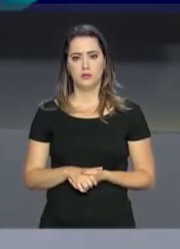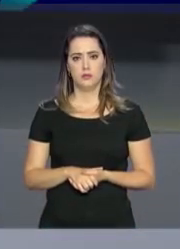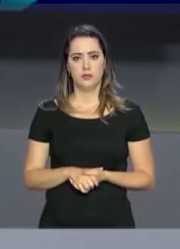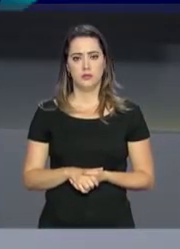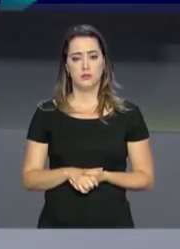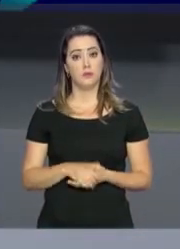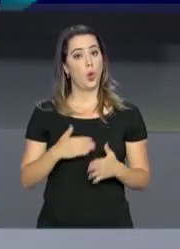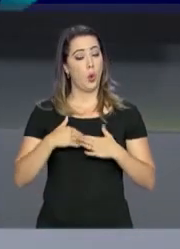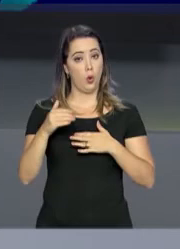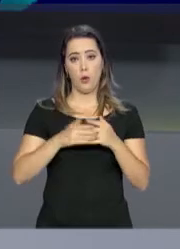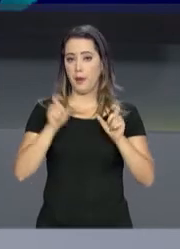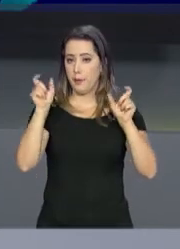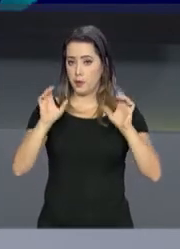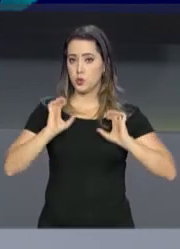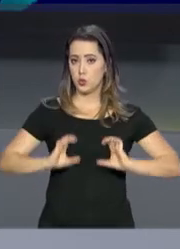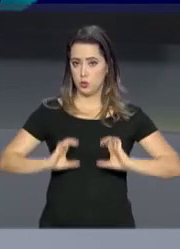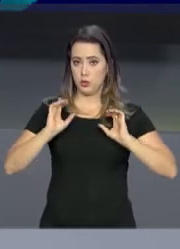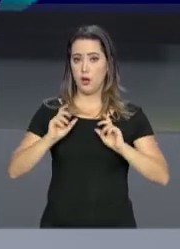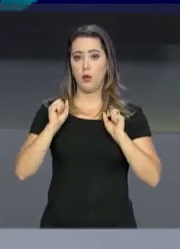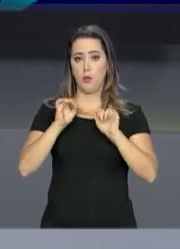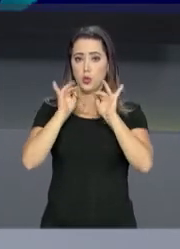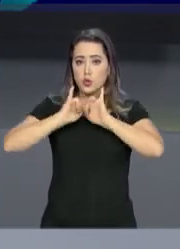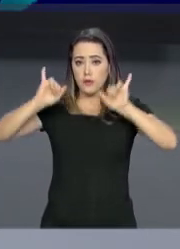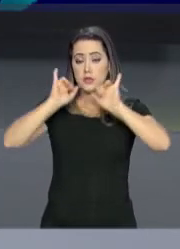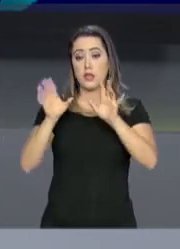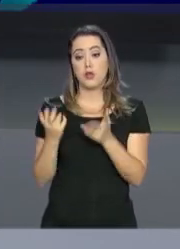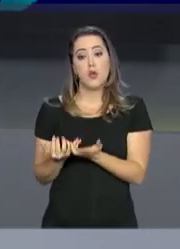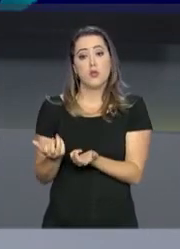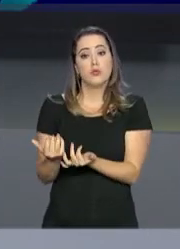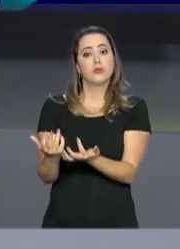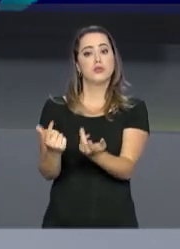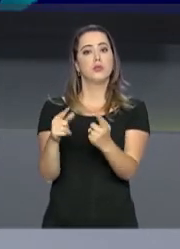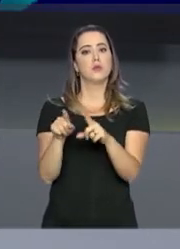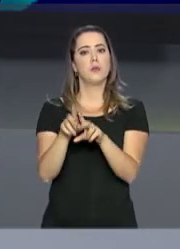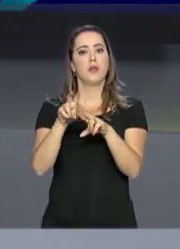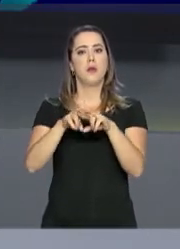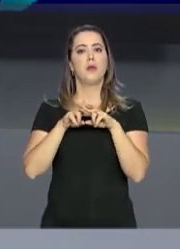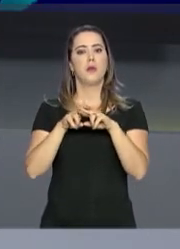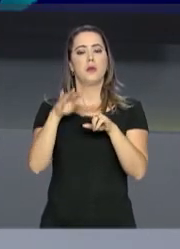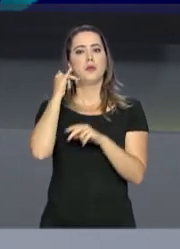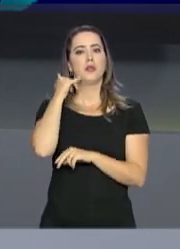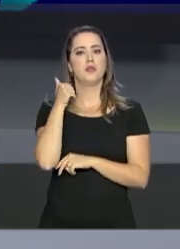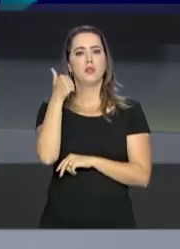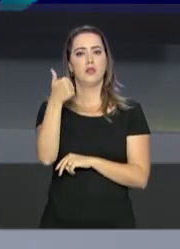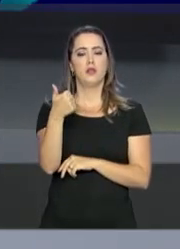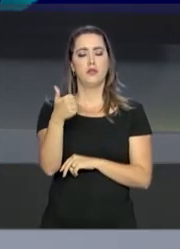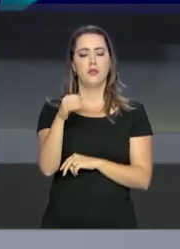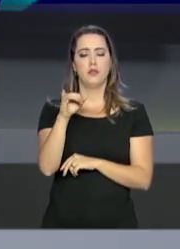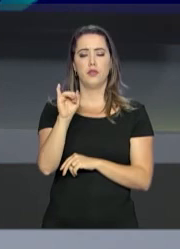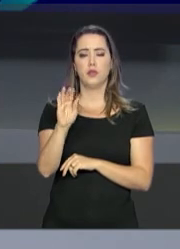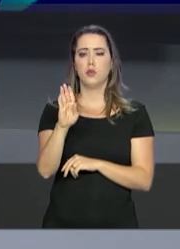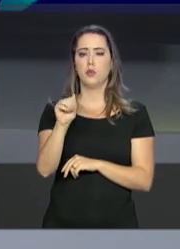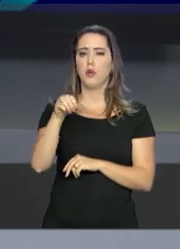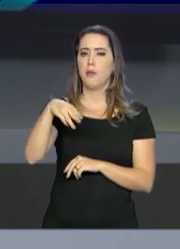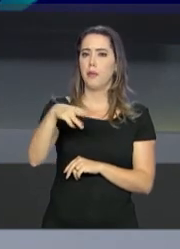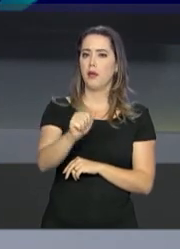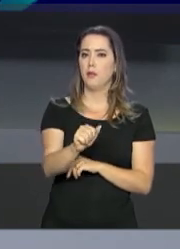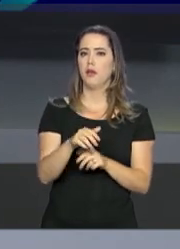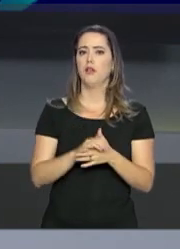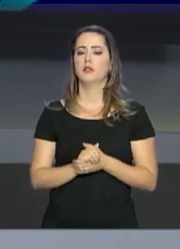E qualquer cidadão pode denunciar focos de incêndio florestal pelo telefone do Ibama, no 0800-61